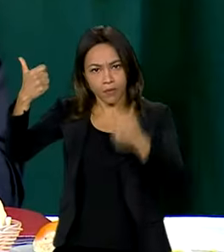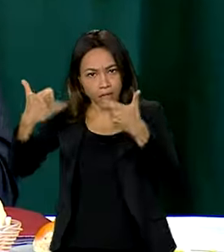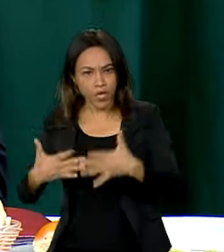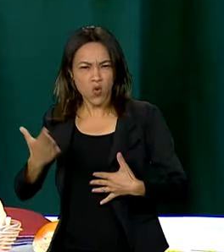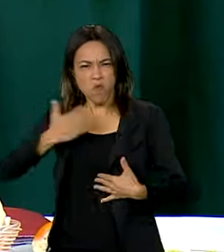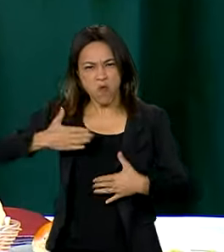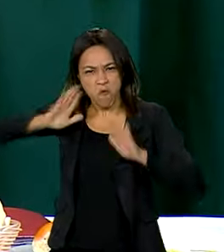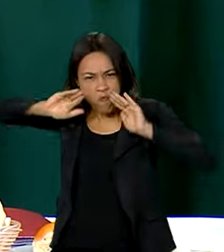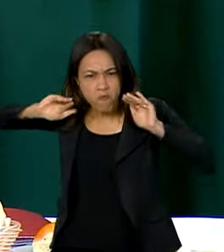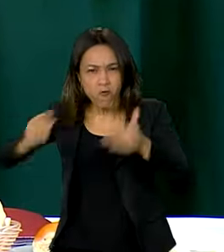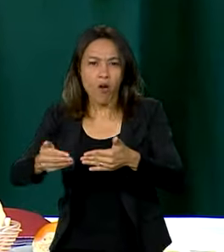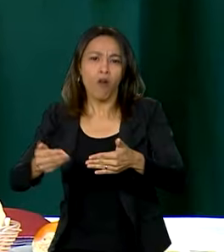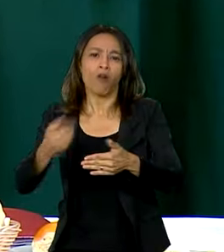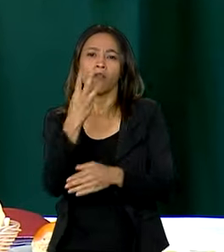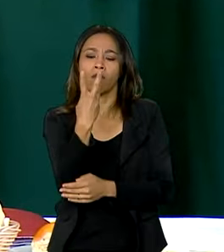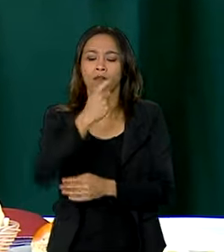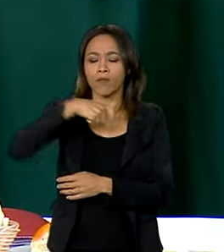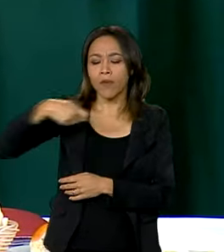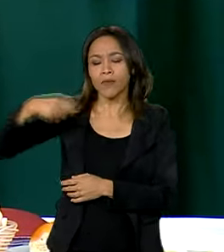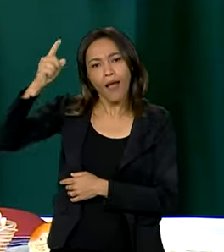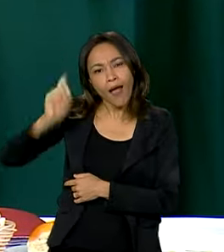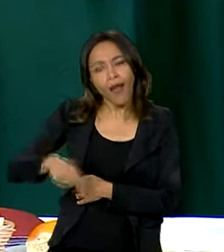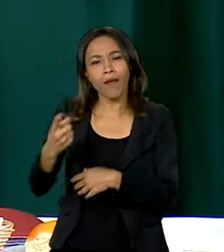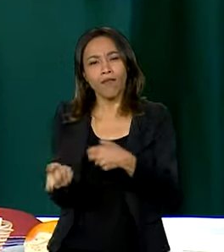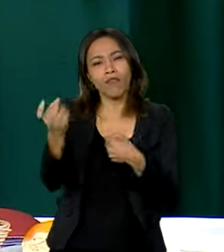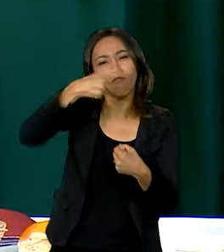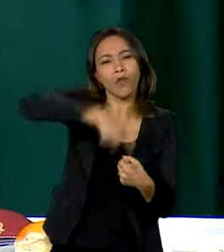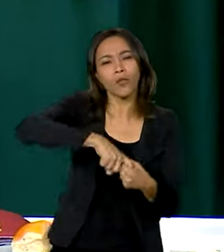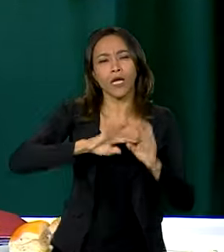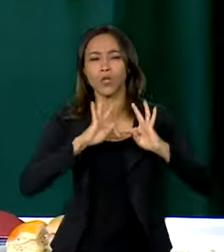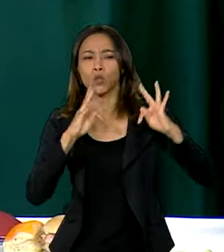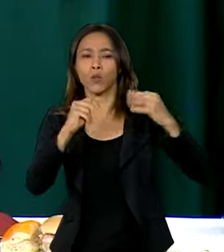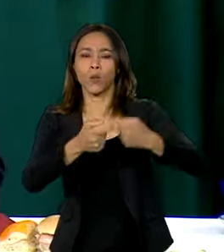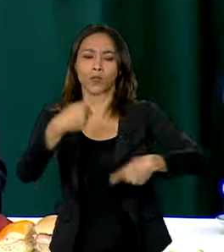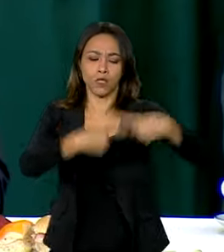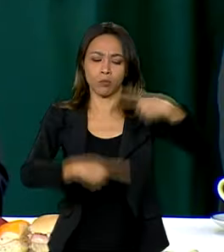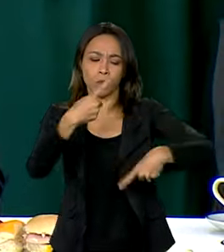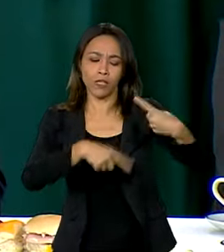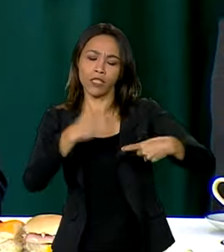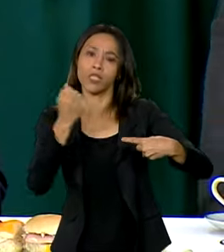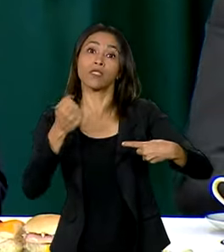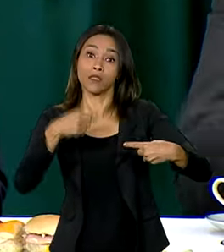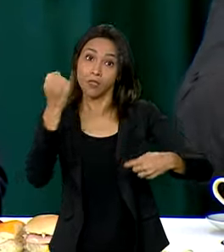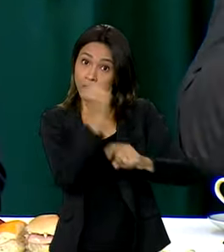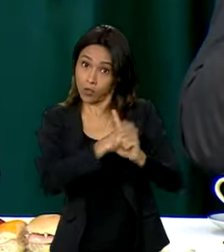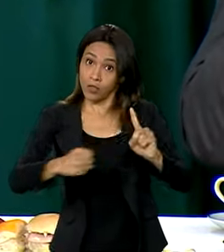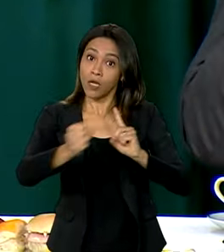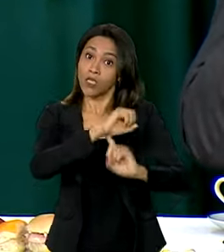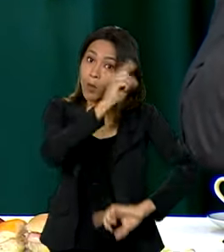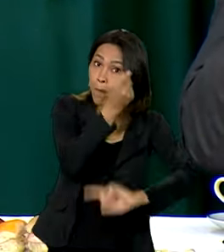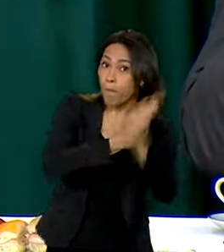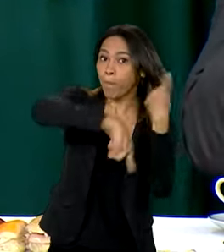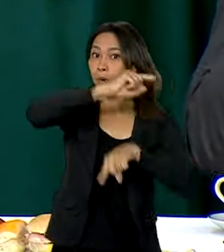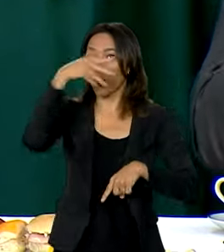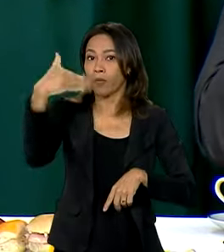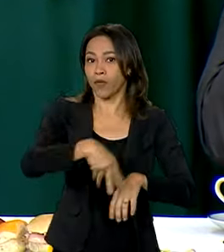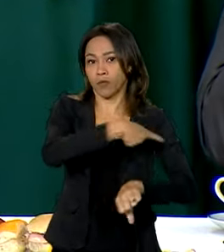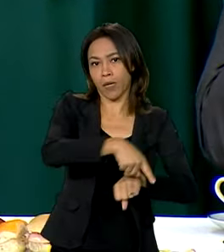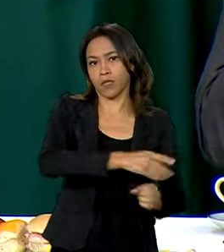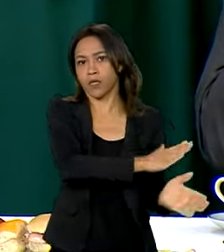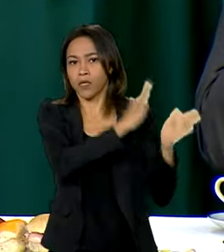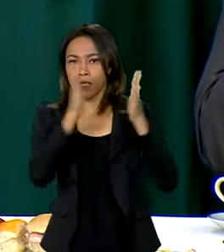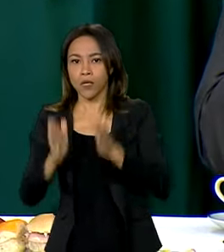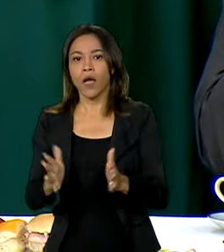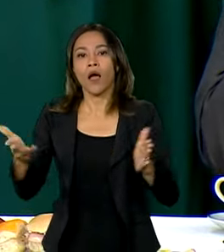sabe, nos primeiros três meses era retomar todas as políticas sociais que deram certo nesse país. A minha obsessão agora